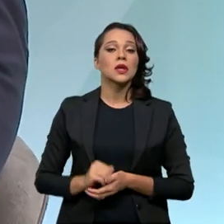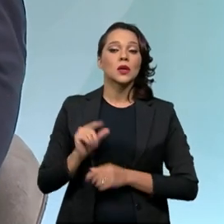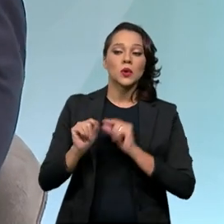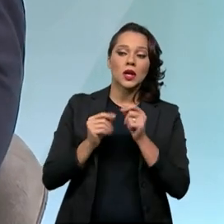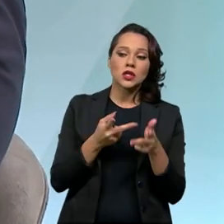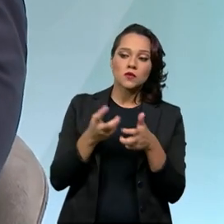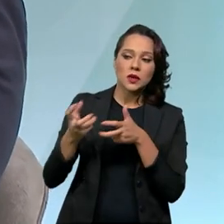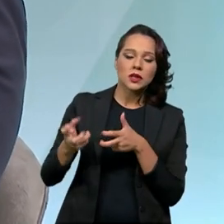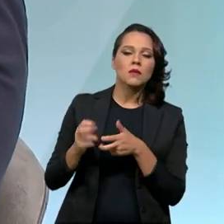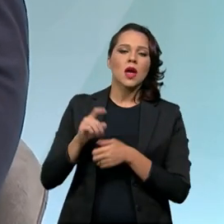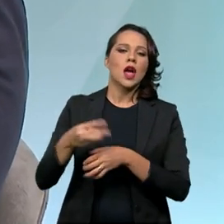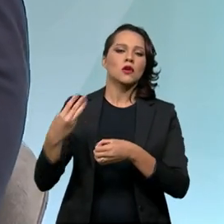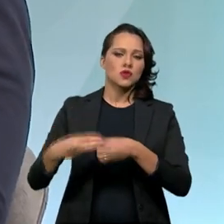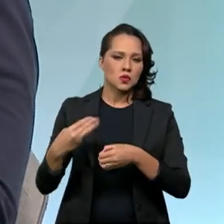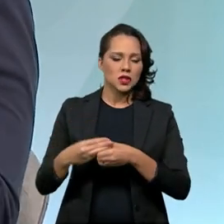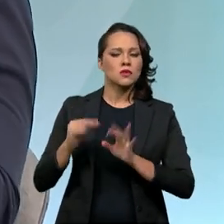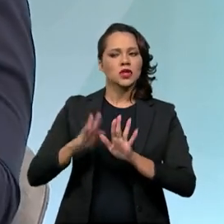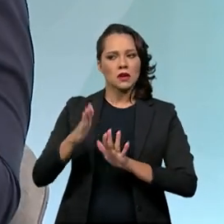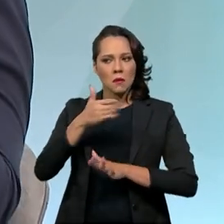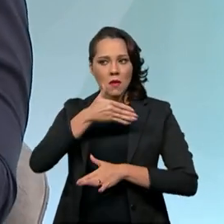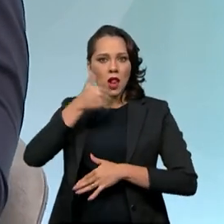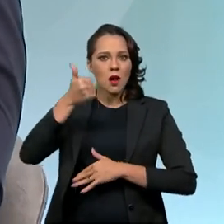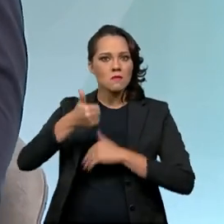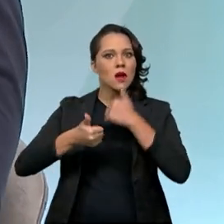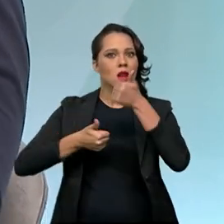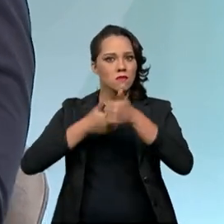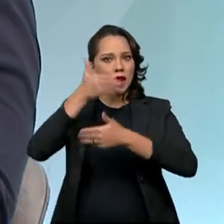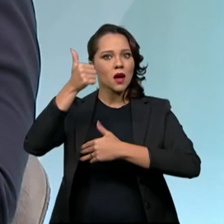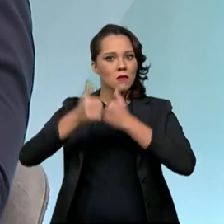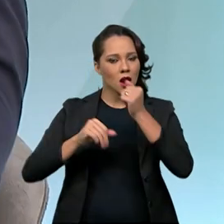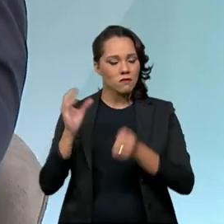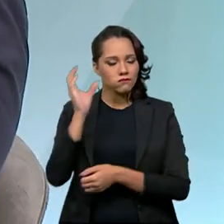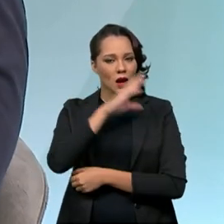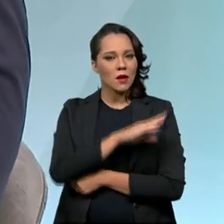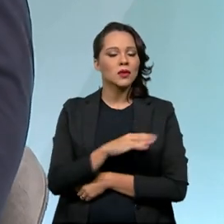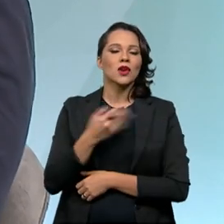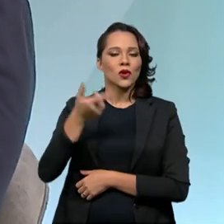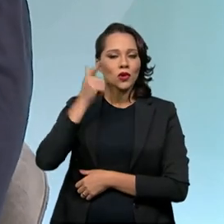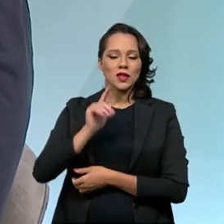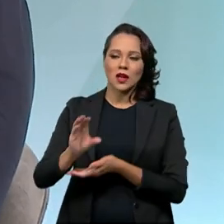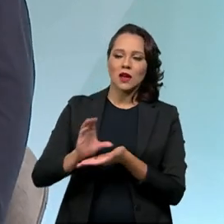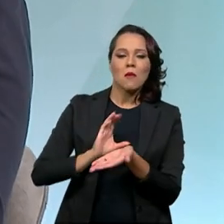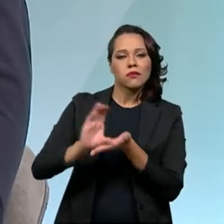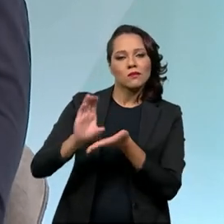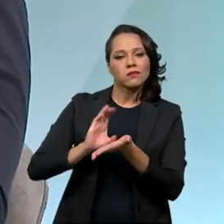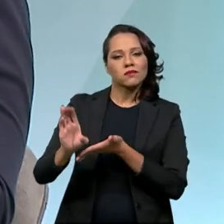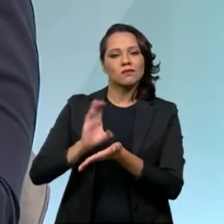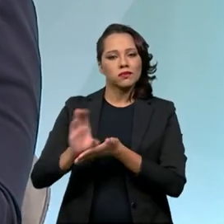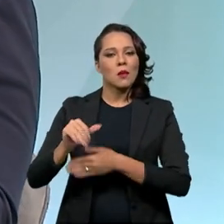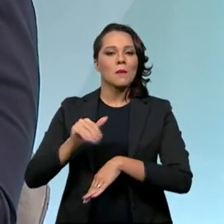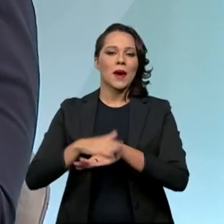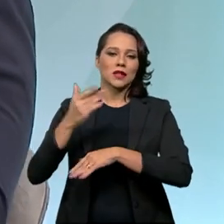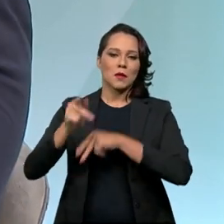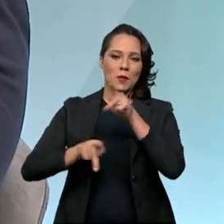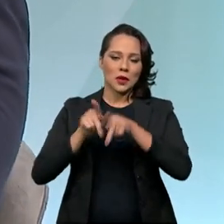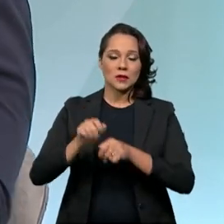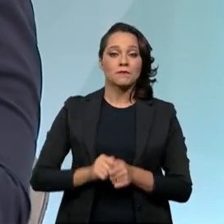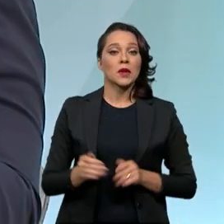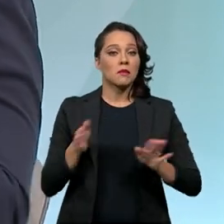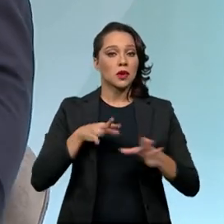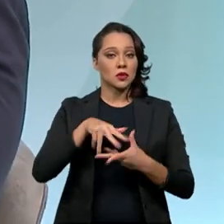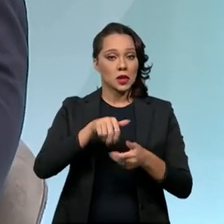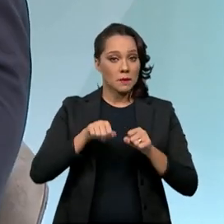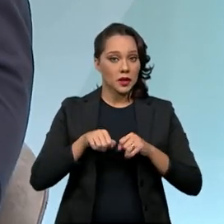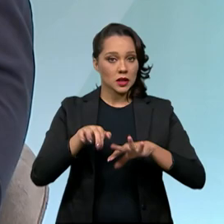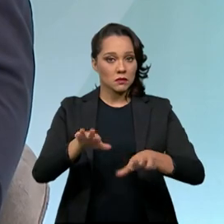a gente vê é que os municípios vêm melhorando de forma muito rápida e, com isso, recebendo mais recursos para a população. Durante a pandemia, nós